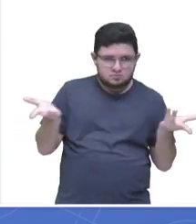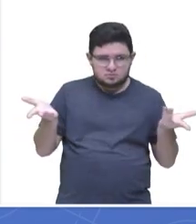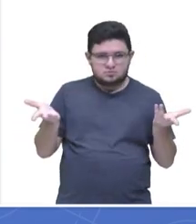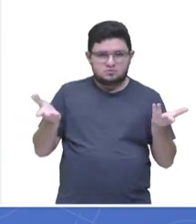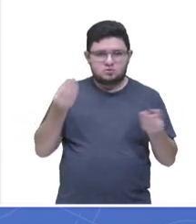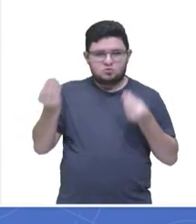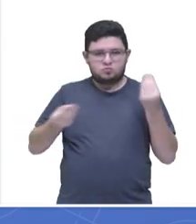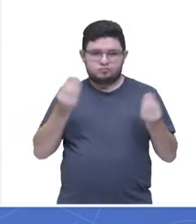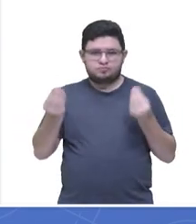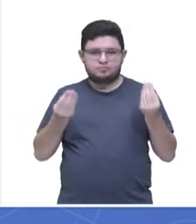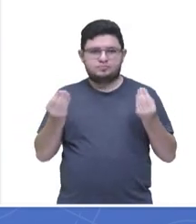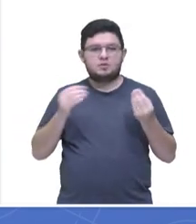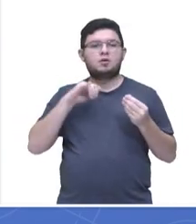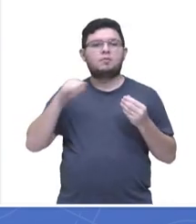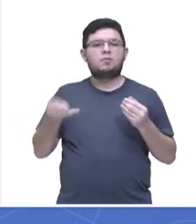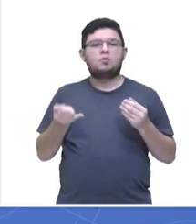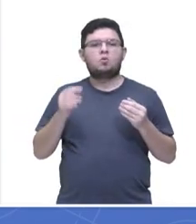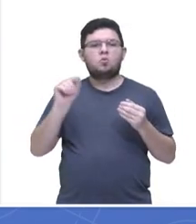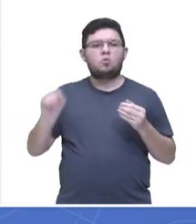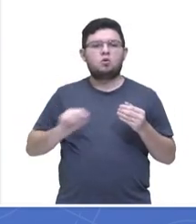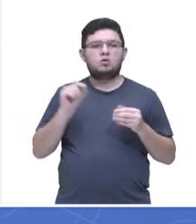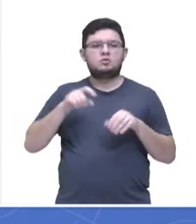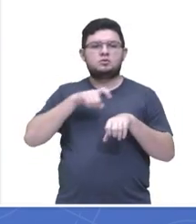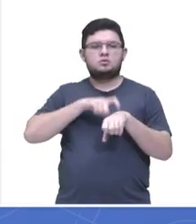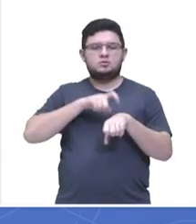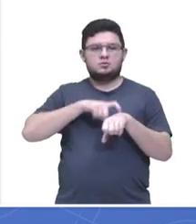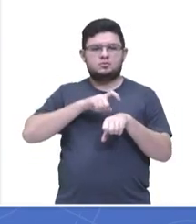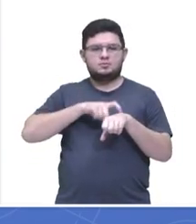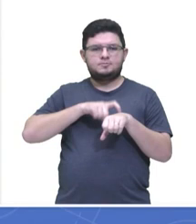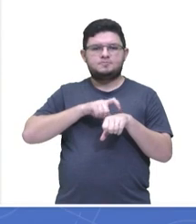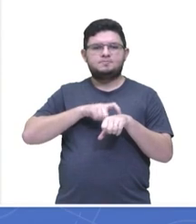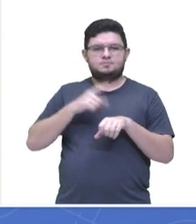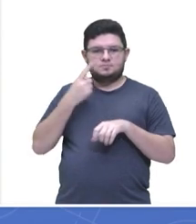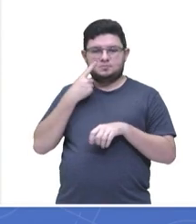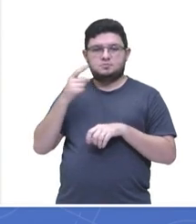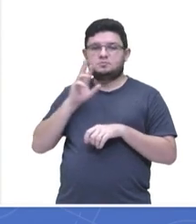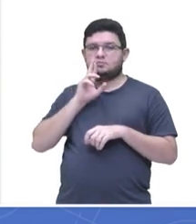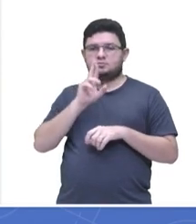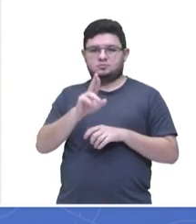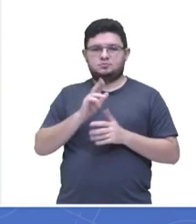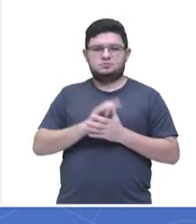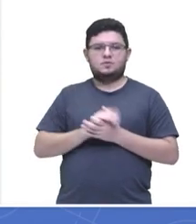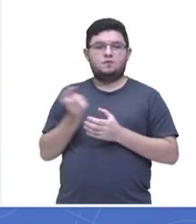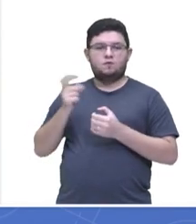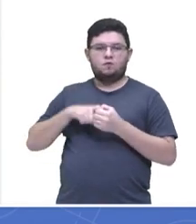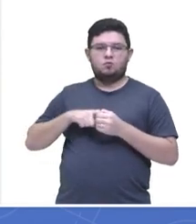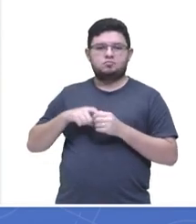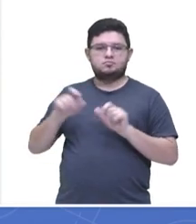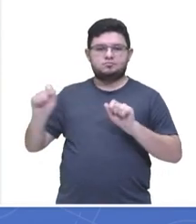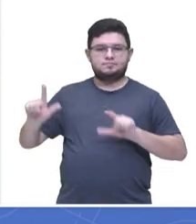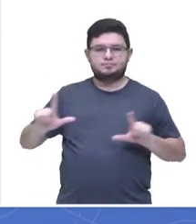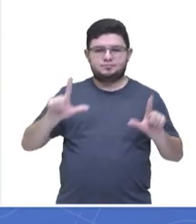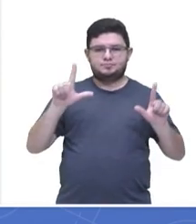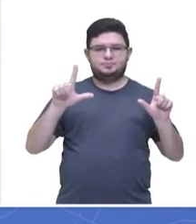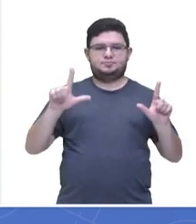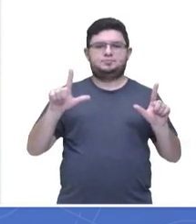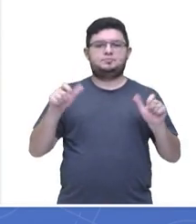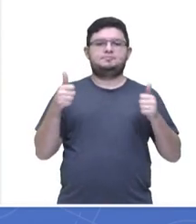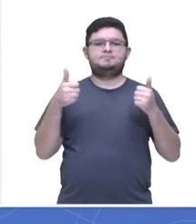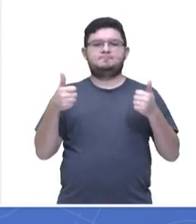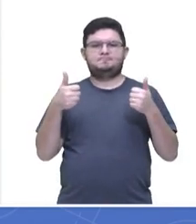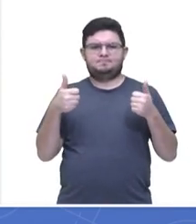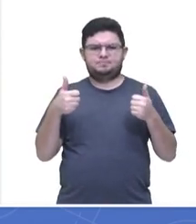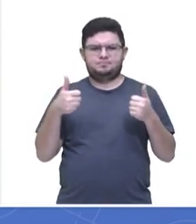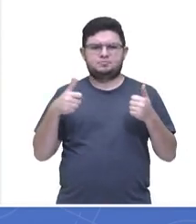Vamos aproveitar então, pessoal, agora esse tempo e resolvermos essa questão. Voltando para a tela então, olha só, nós temos aí